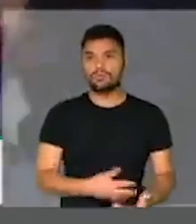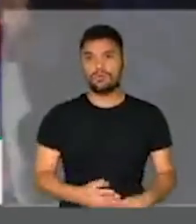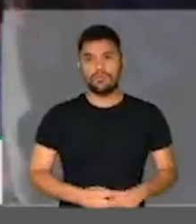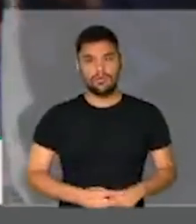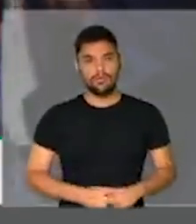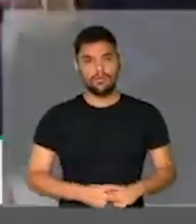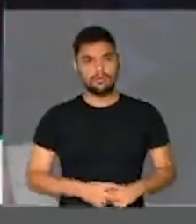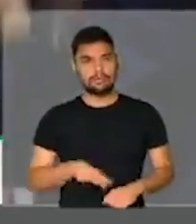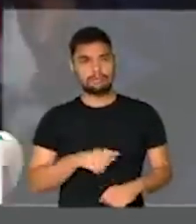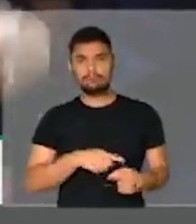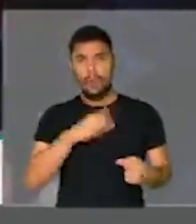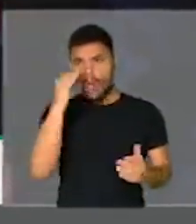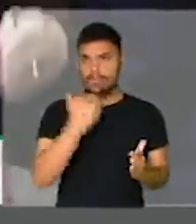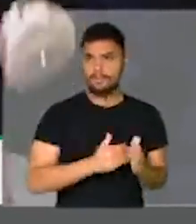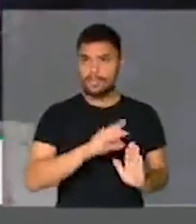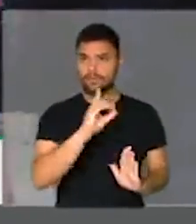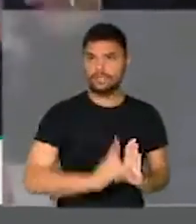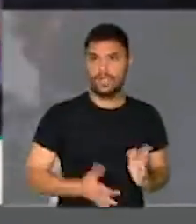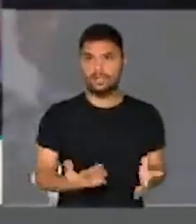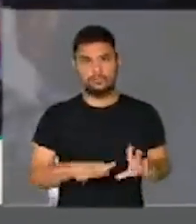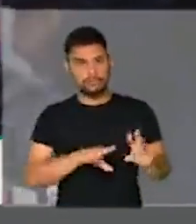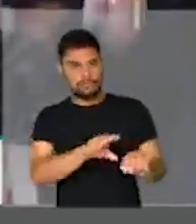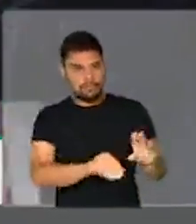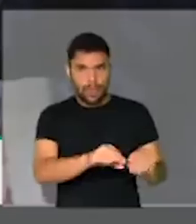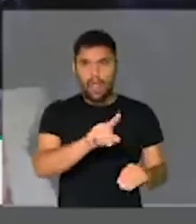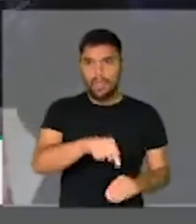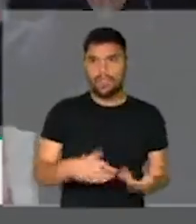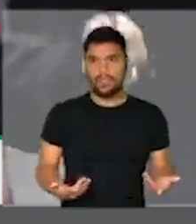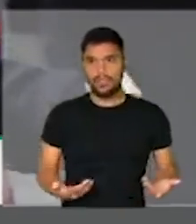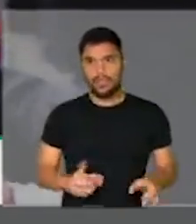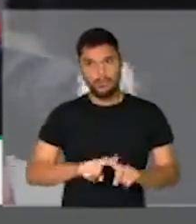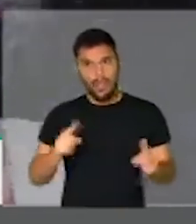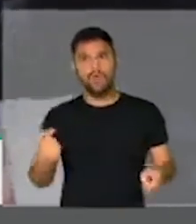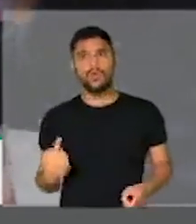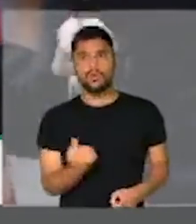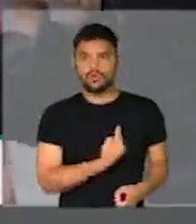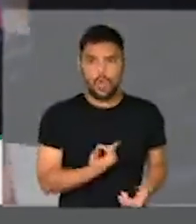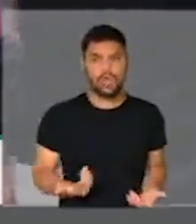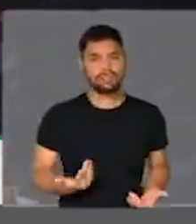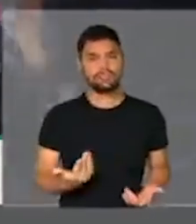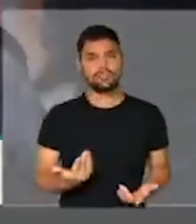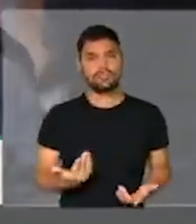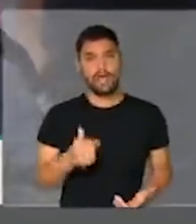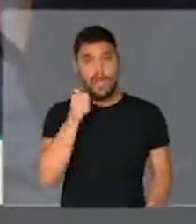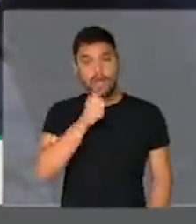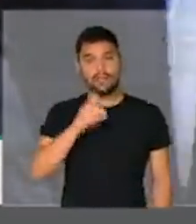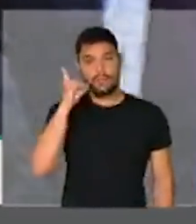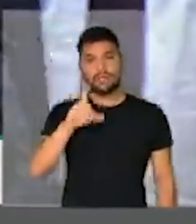é violação e nós defendemos meninas. E a deputada Laura Carneiro, autora